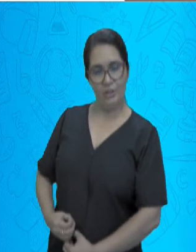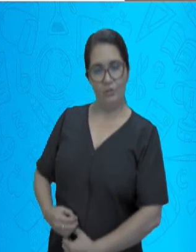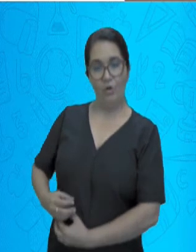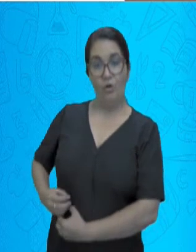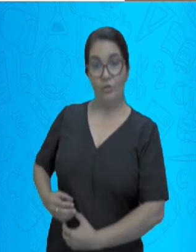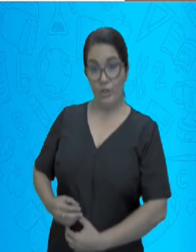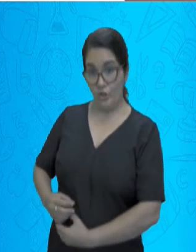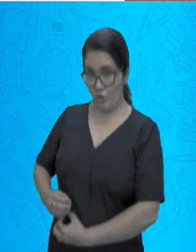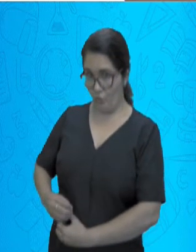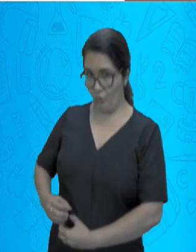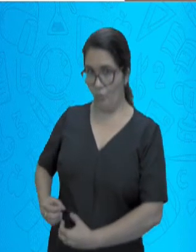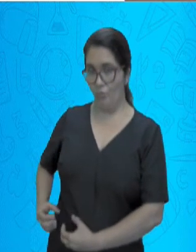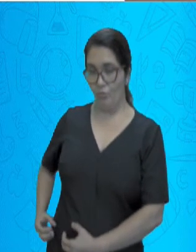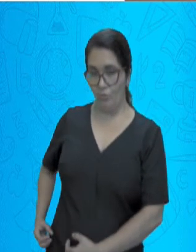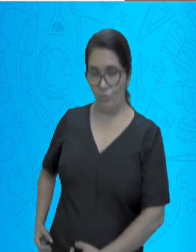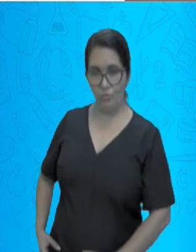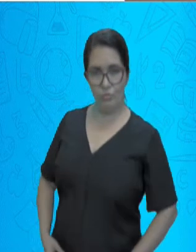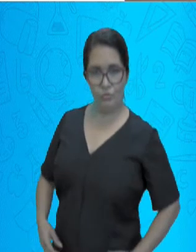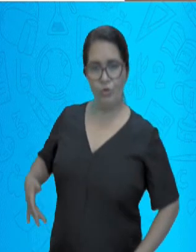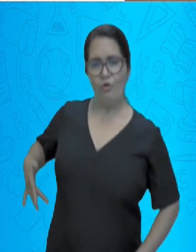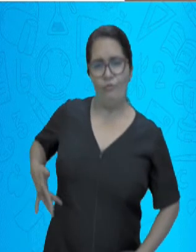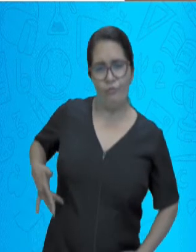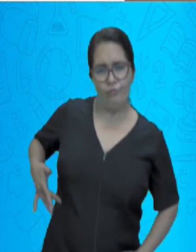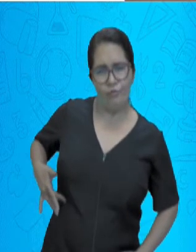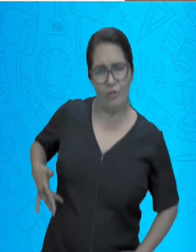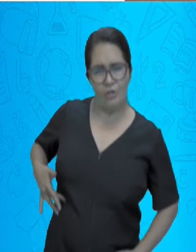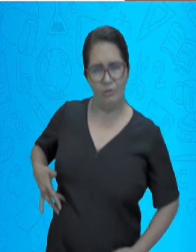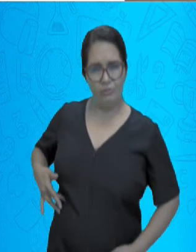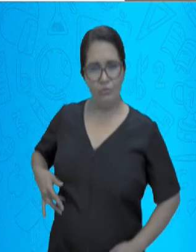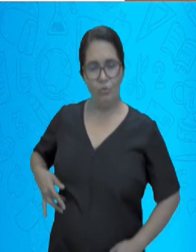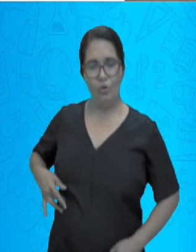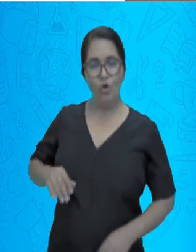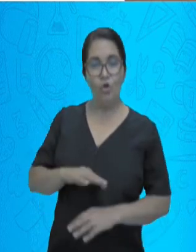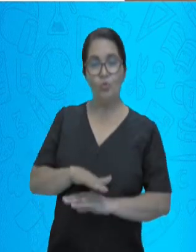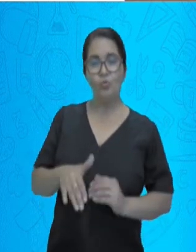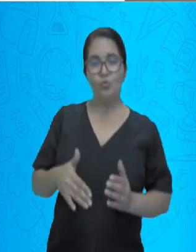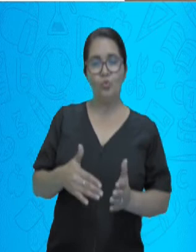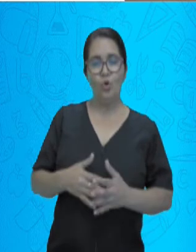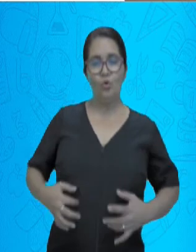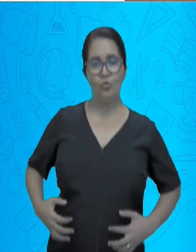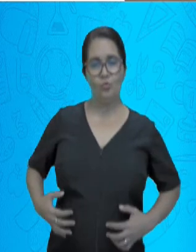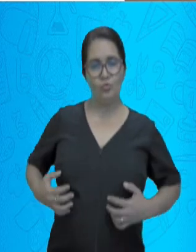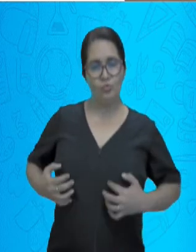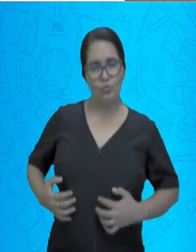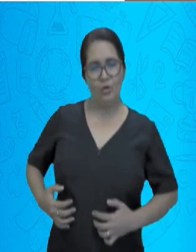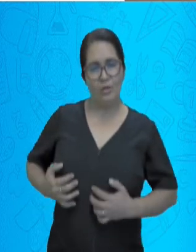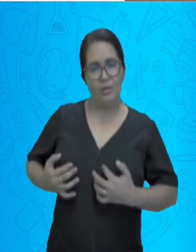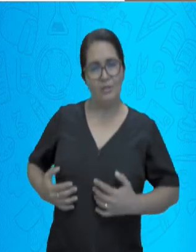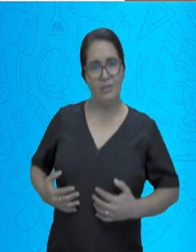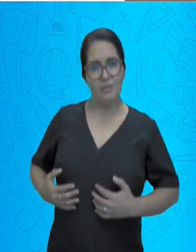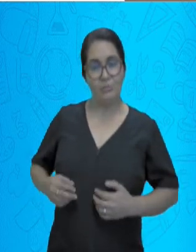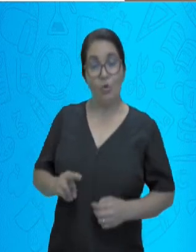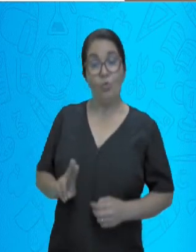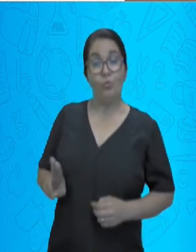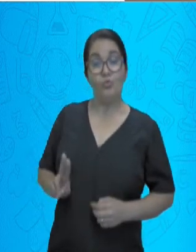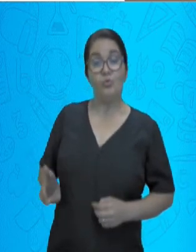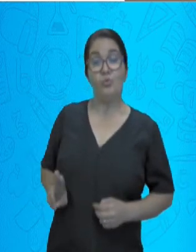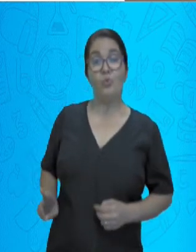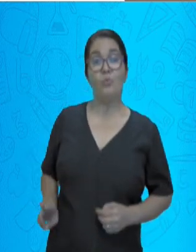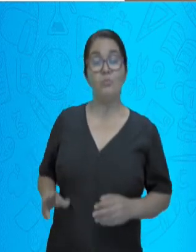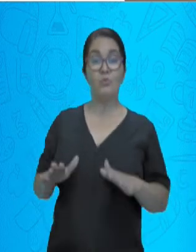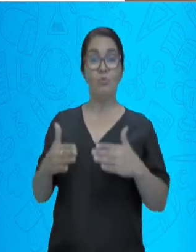intestino grosso, fígado. Vamos pensar em como nós colocaríamos o nome nessas estruturas.